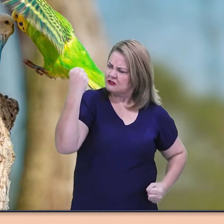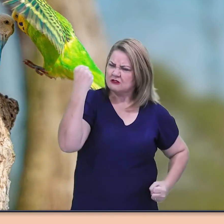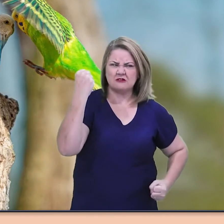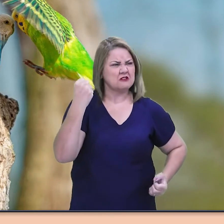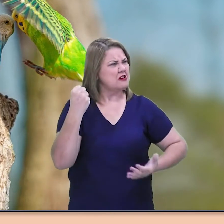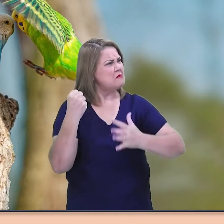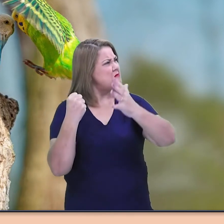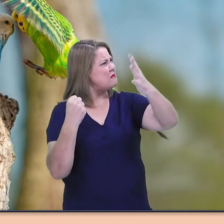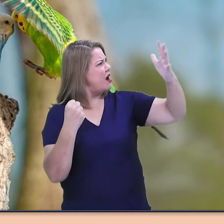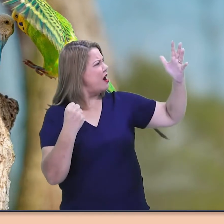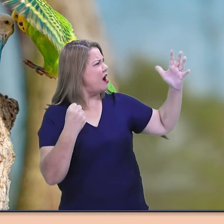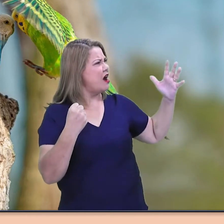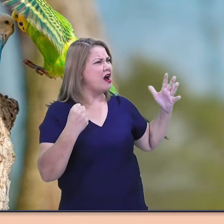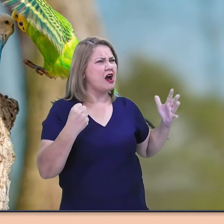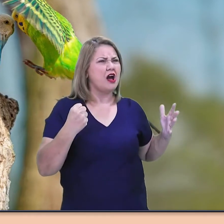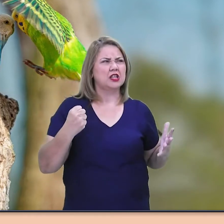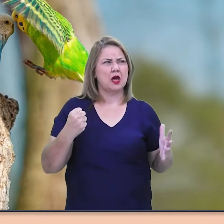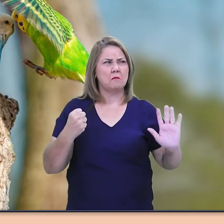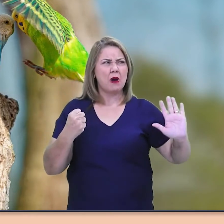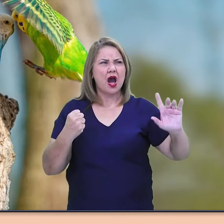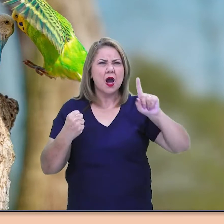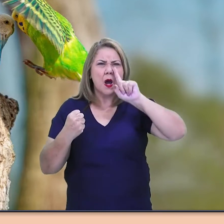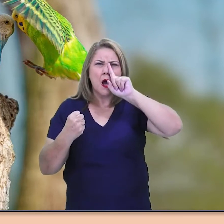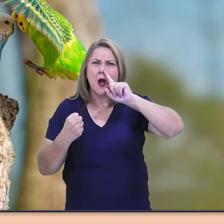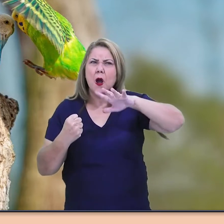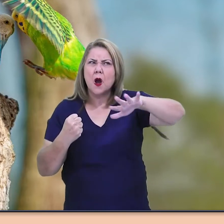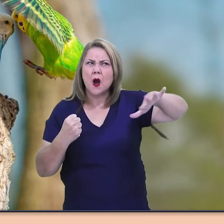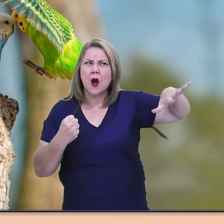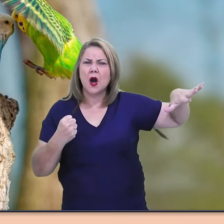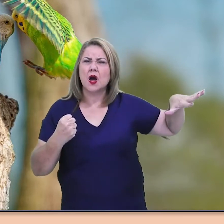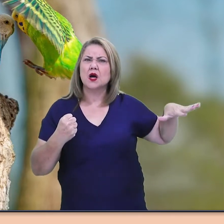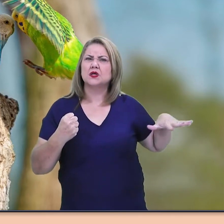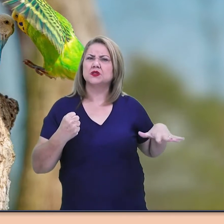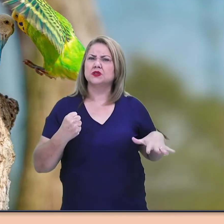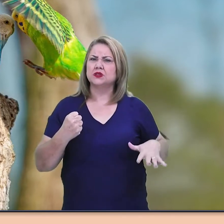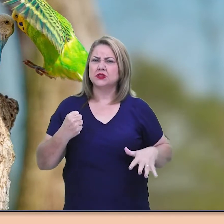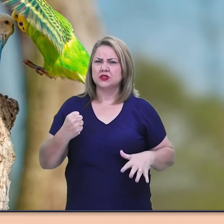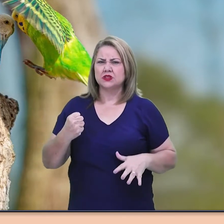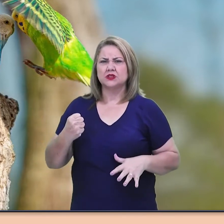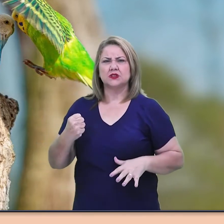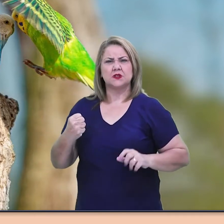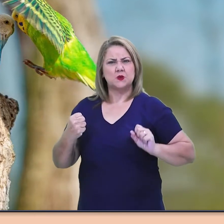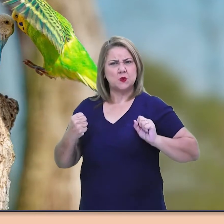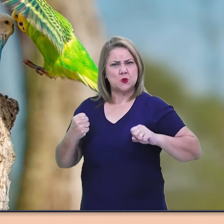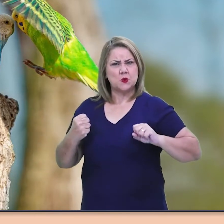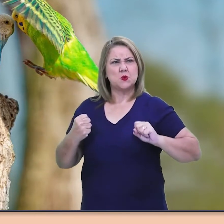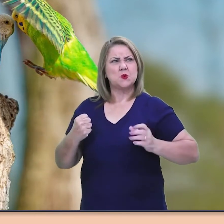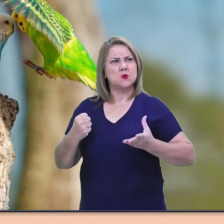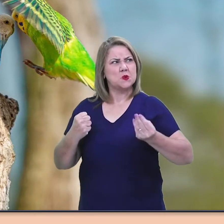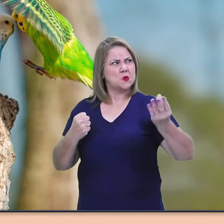companheira, mas assassina, mas perfidamente te traiçoeiro.